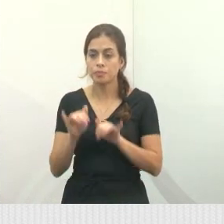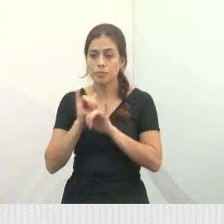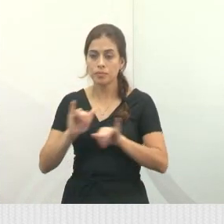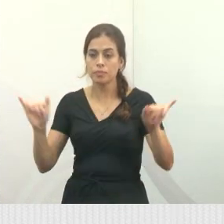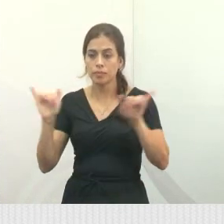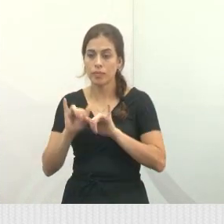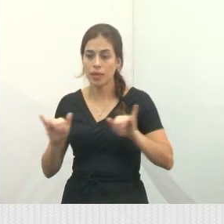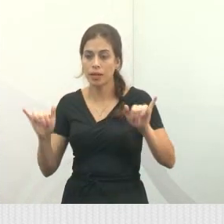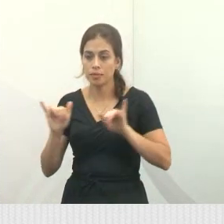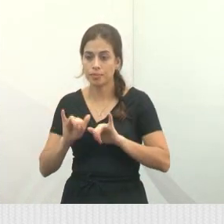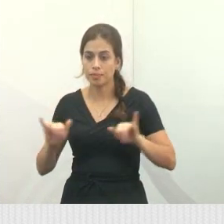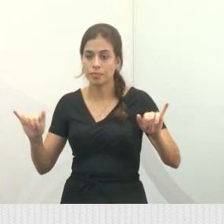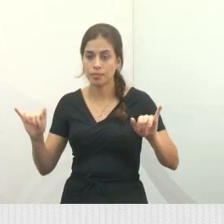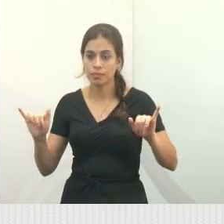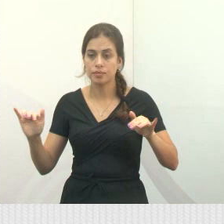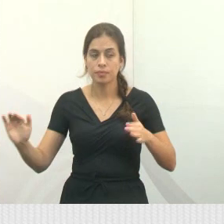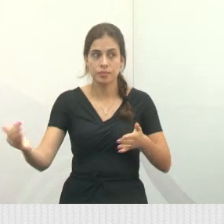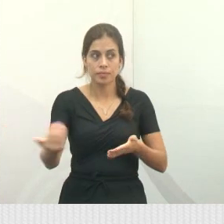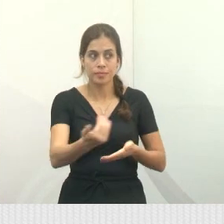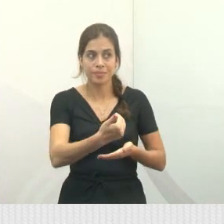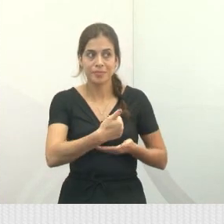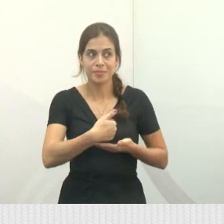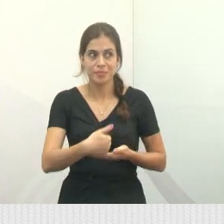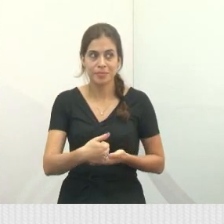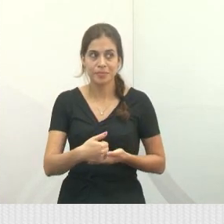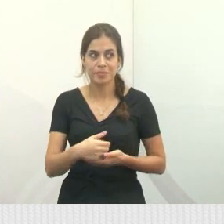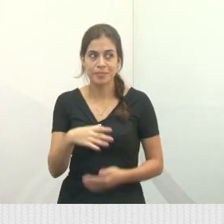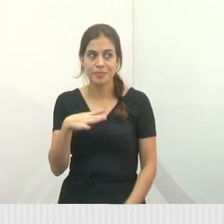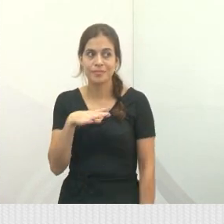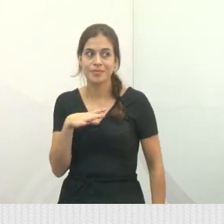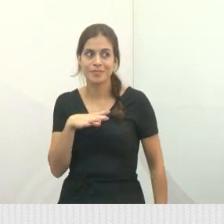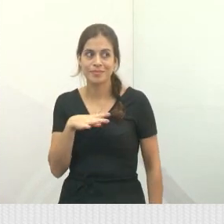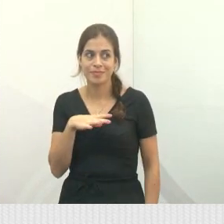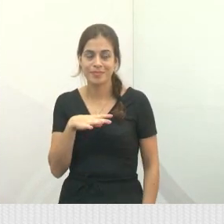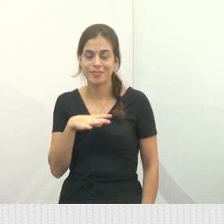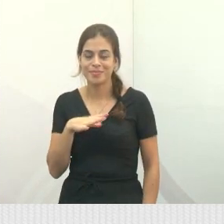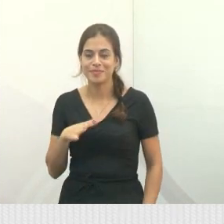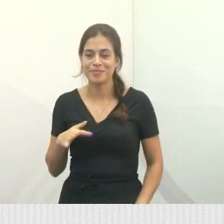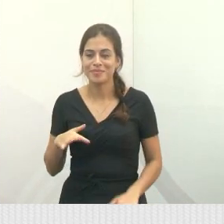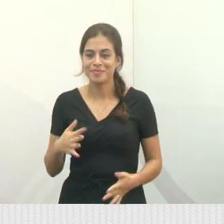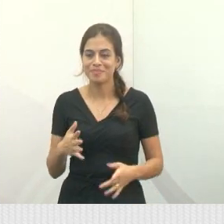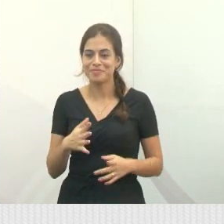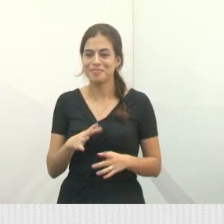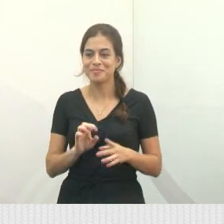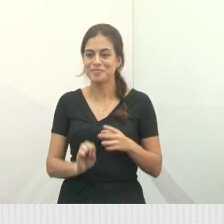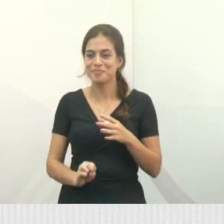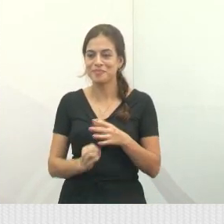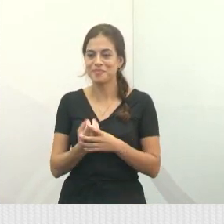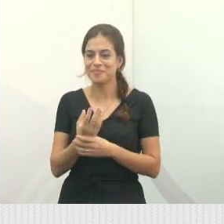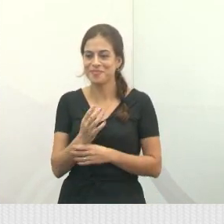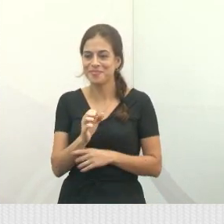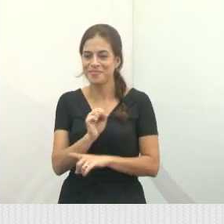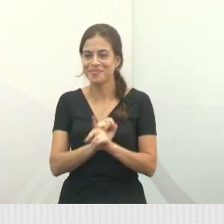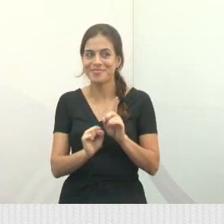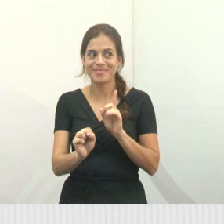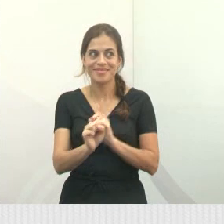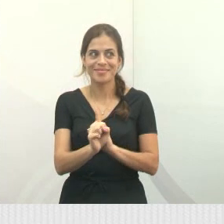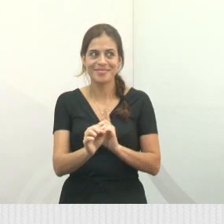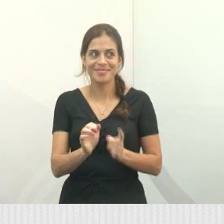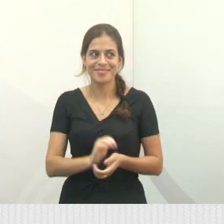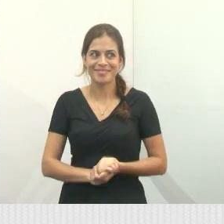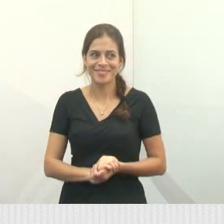Campanha de arrecadação aí na cidade, junto ao Fundo Social. Então, estão aí os contatos, quem puder ajudar